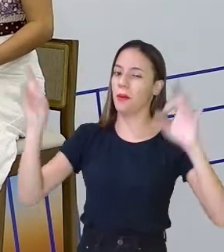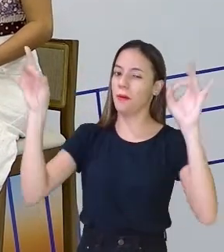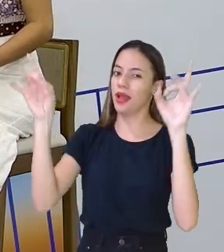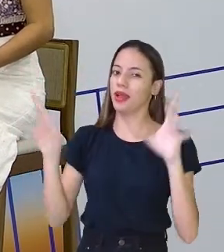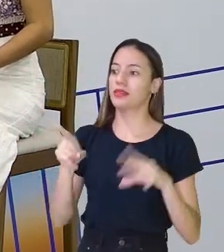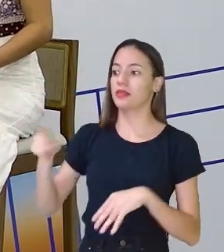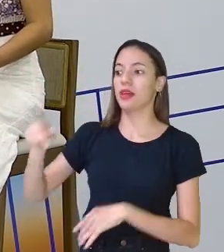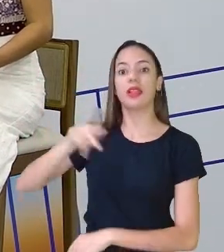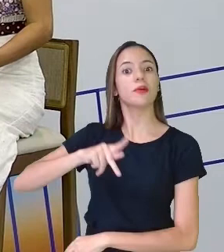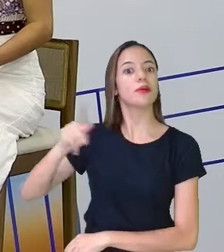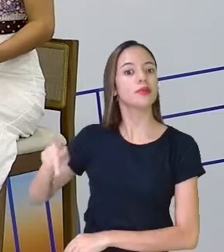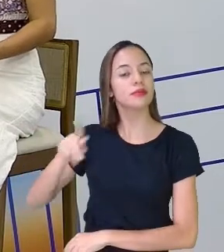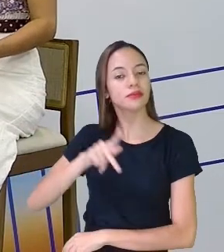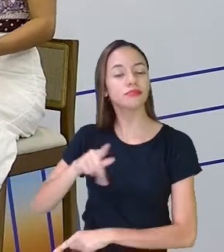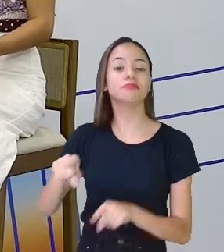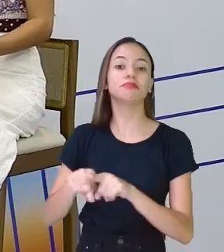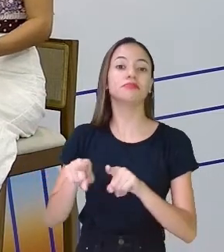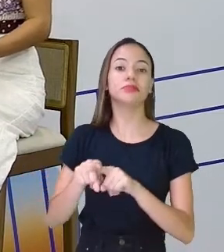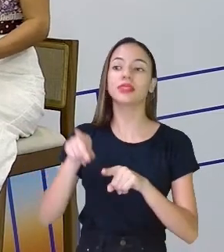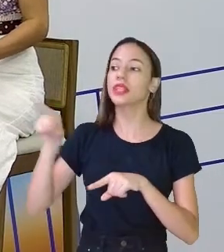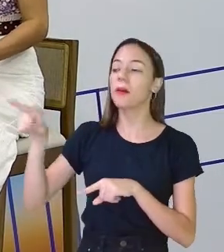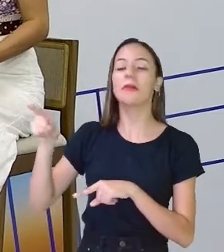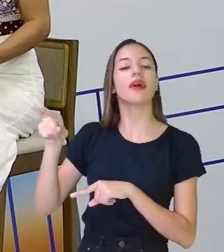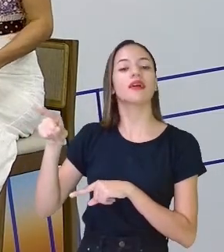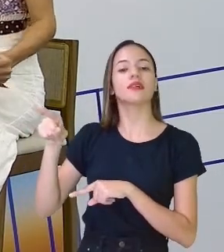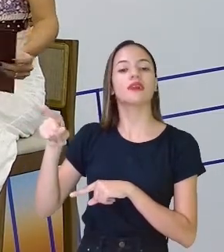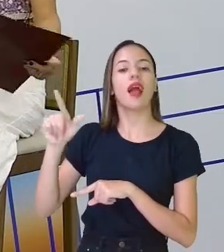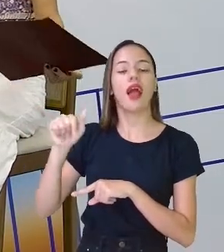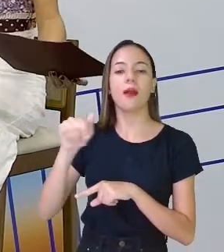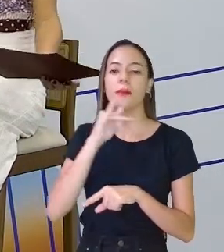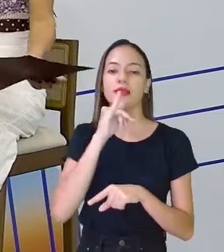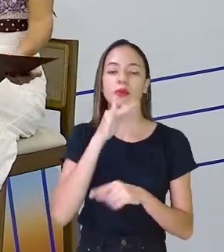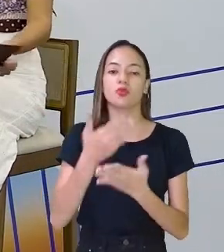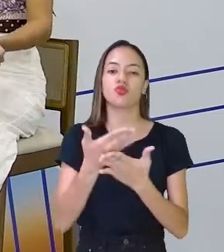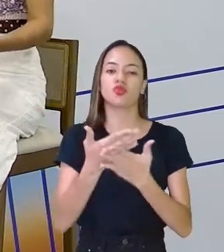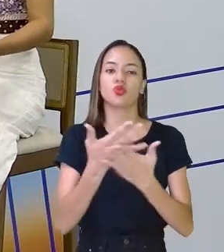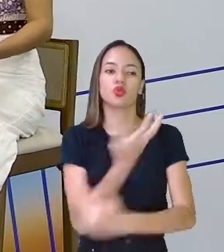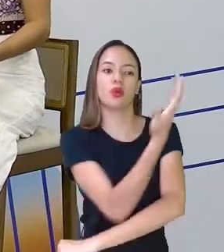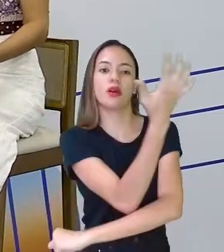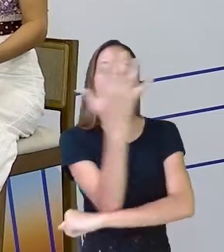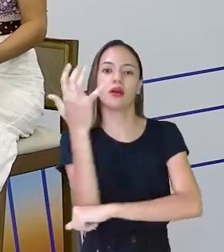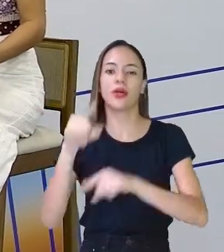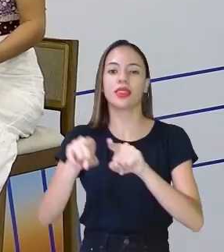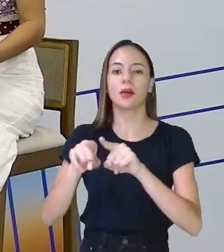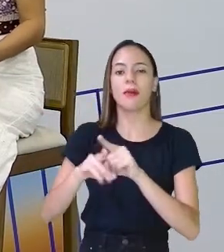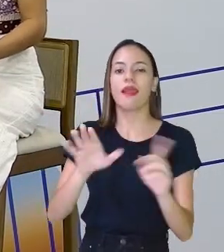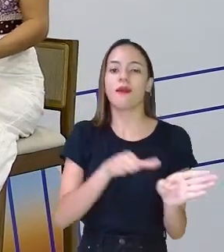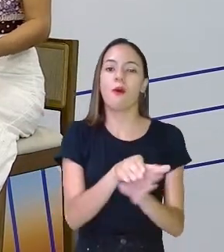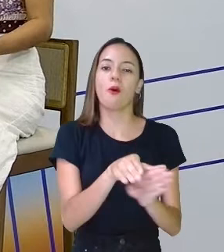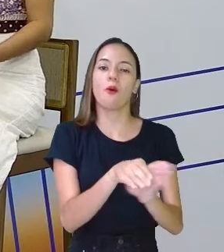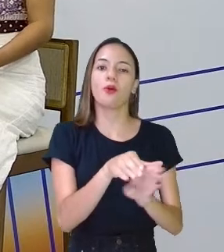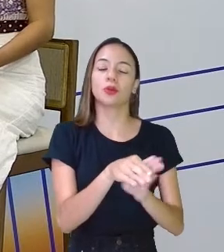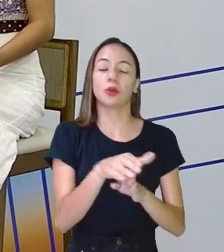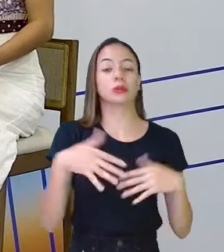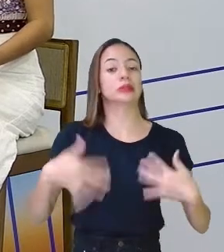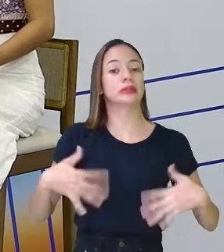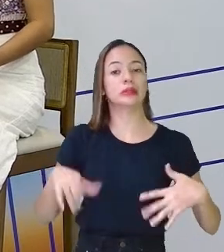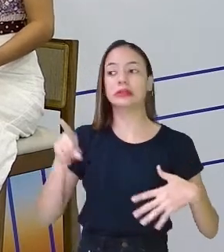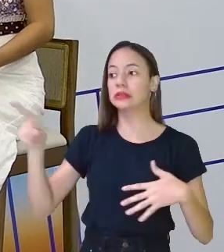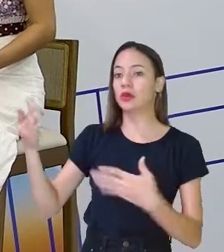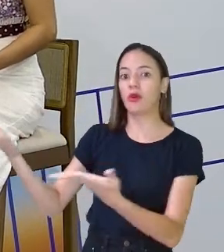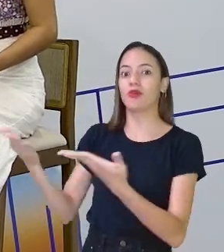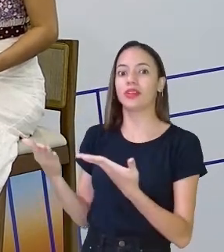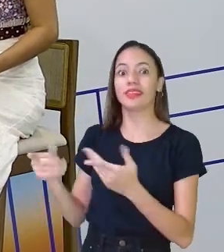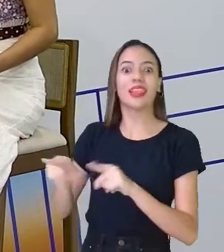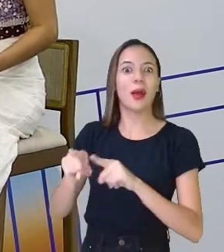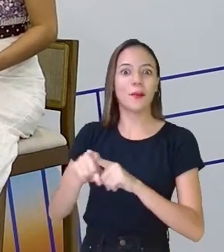Ele é um professor, ele é ambientalista, ele é empreendedor, consultor, olha... E